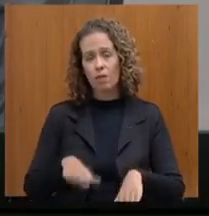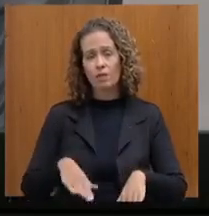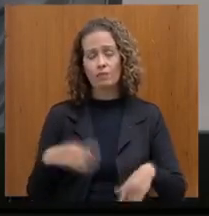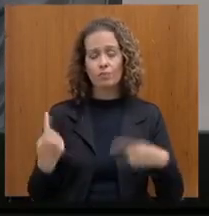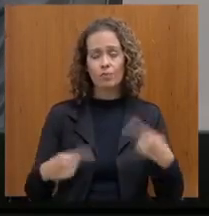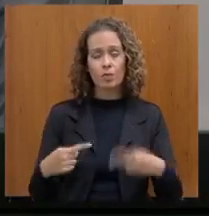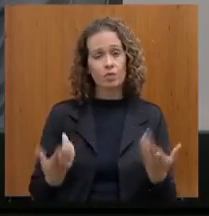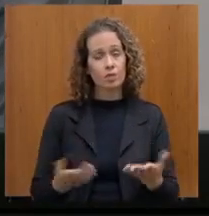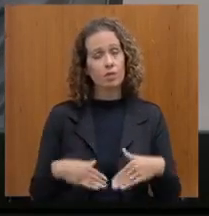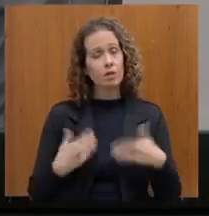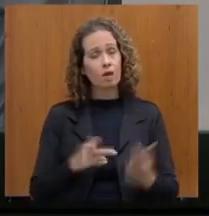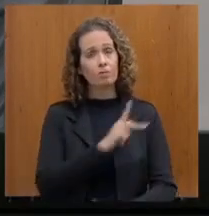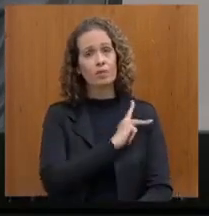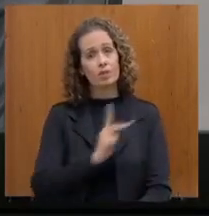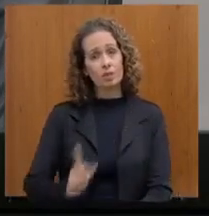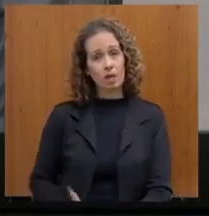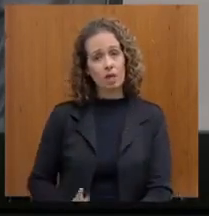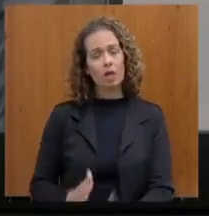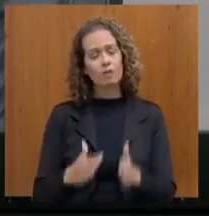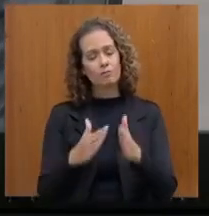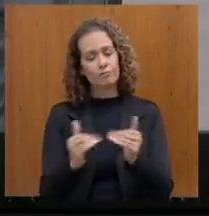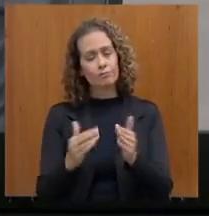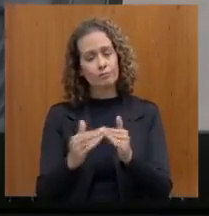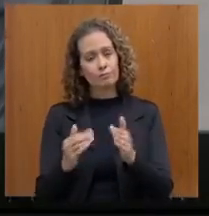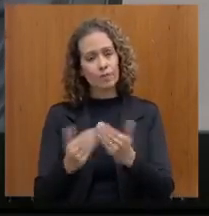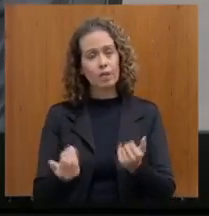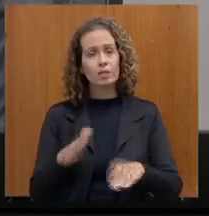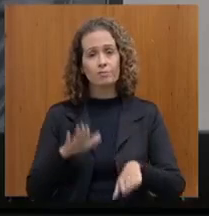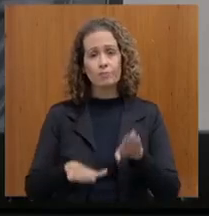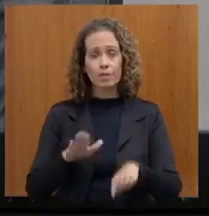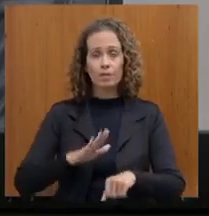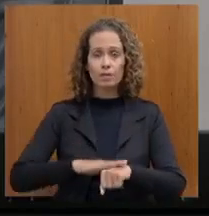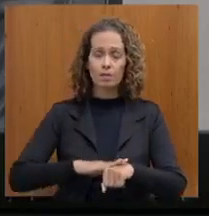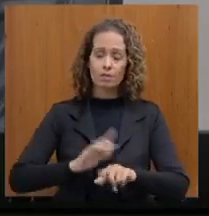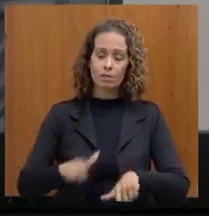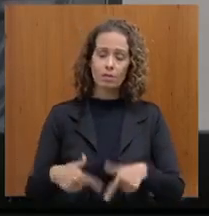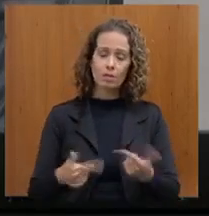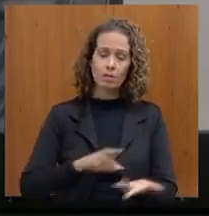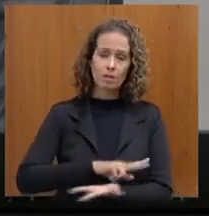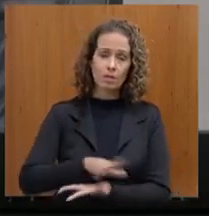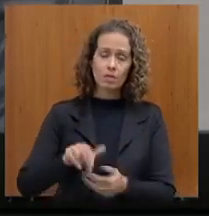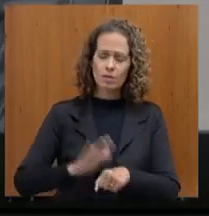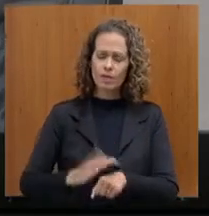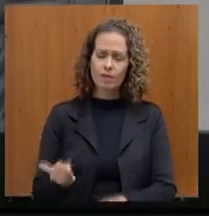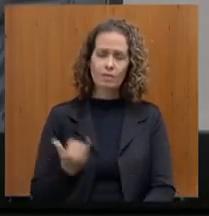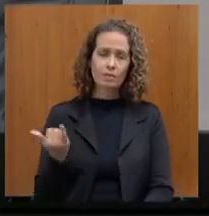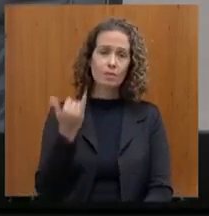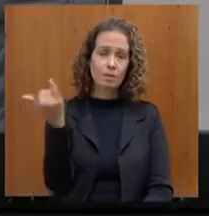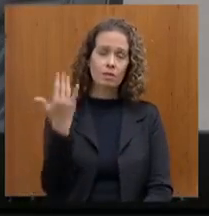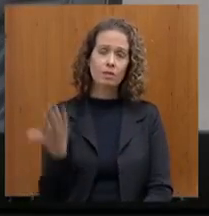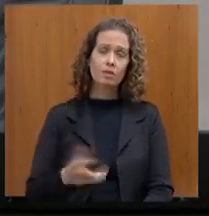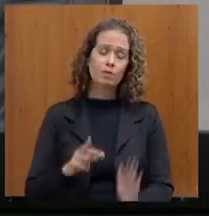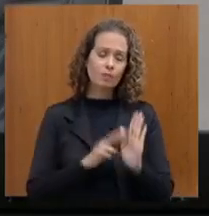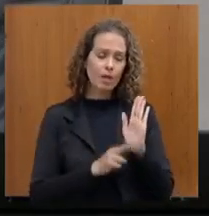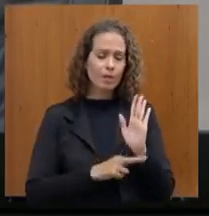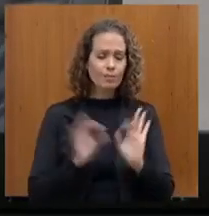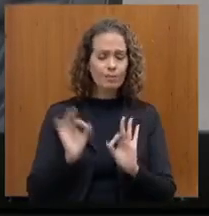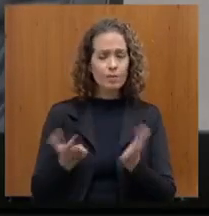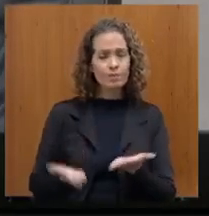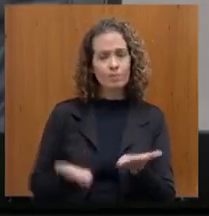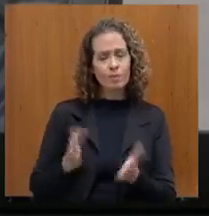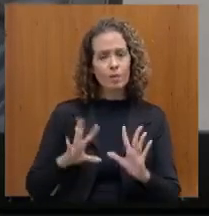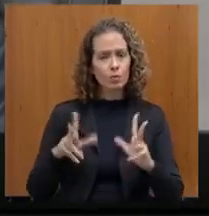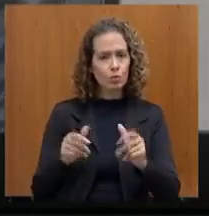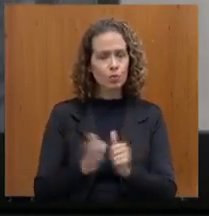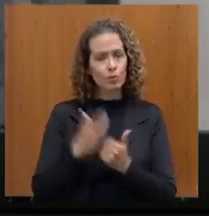apelo do presidente, atendendo as suas ações como uma das mais importantes para regular tudo isso. Muito obrigado, senhor.